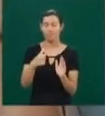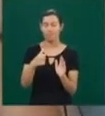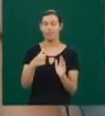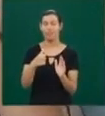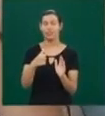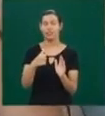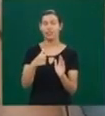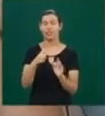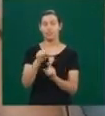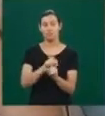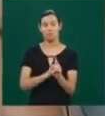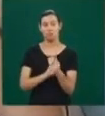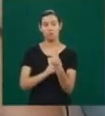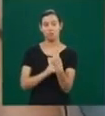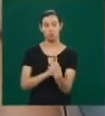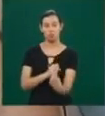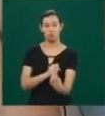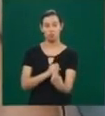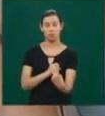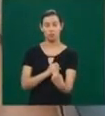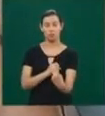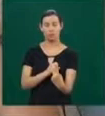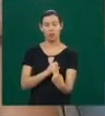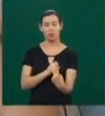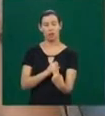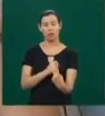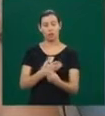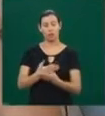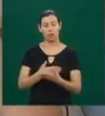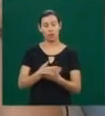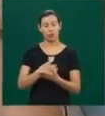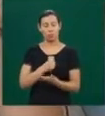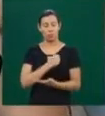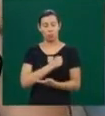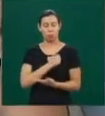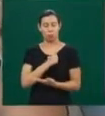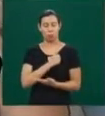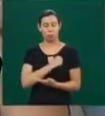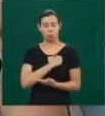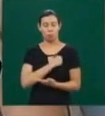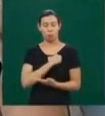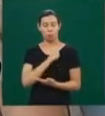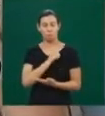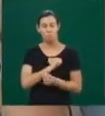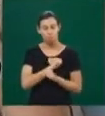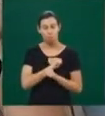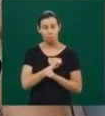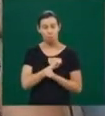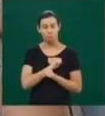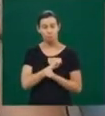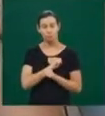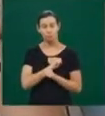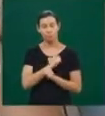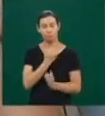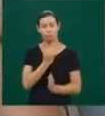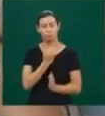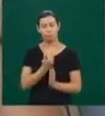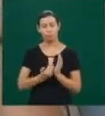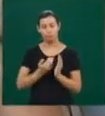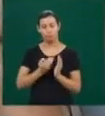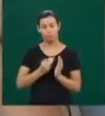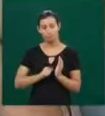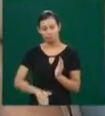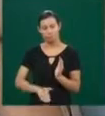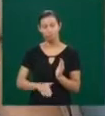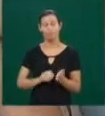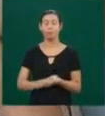os dois meses, depois parou o batimento, aí eu perdi a primeira gestação. Aí depois eu tomei fôlego e vamos começar